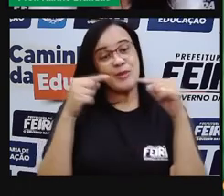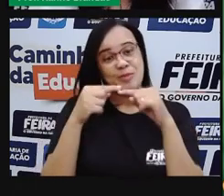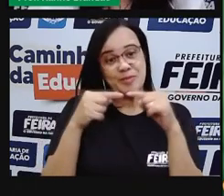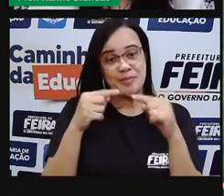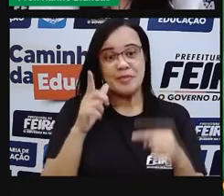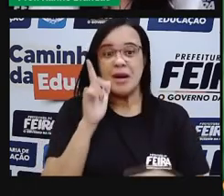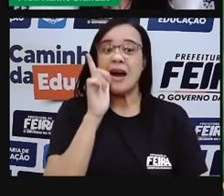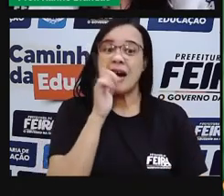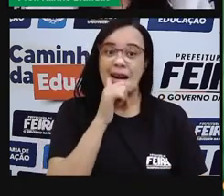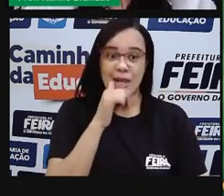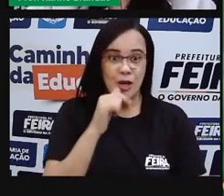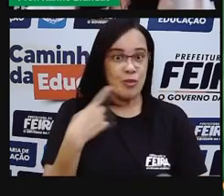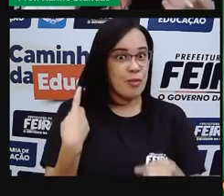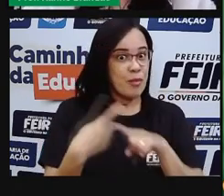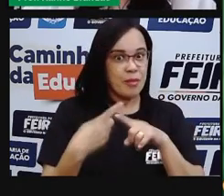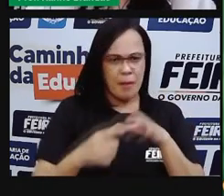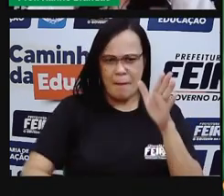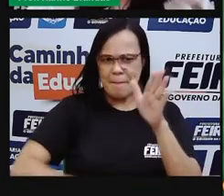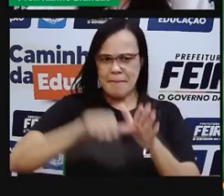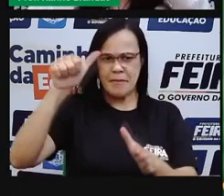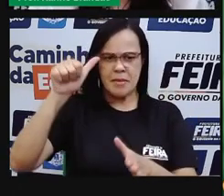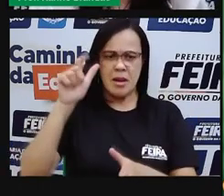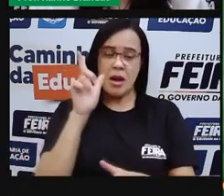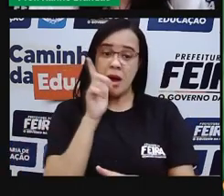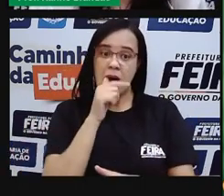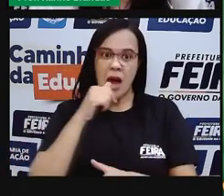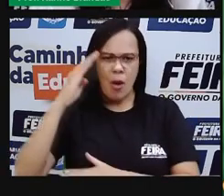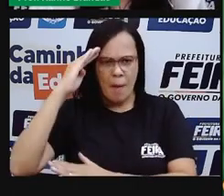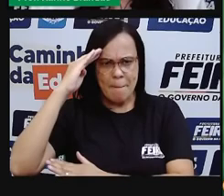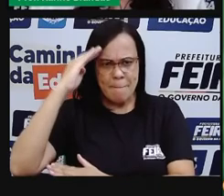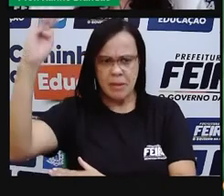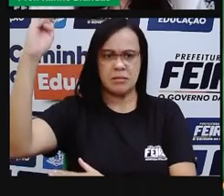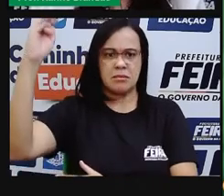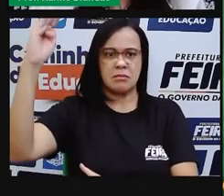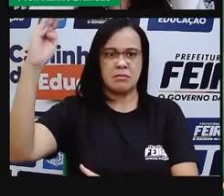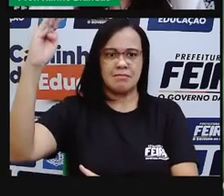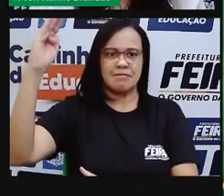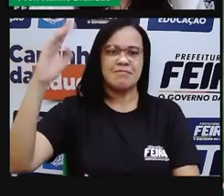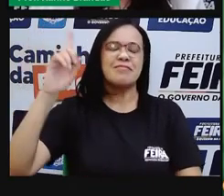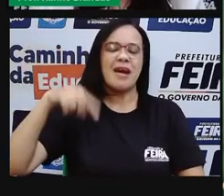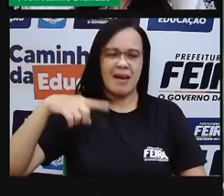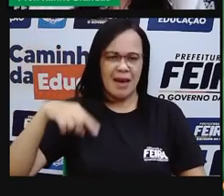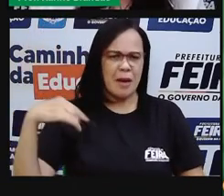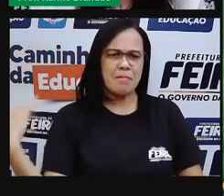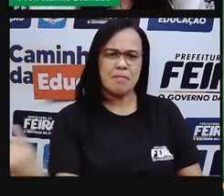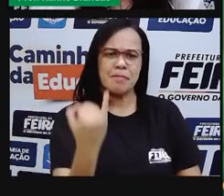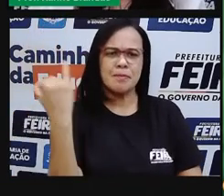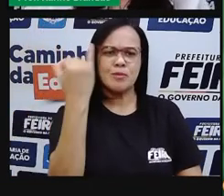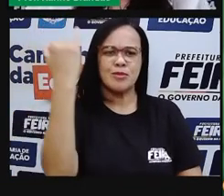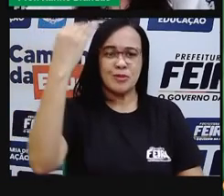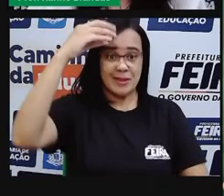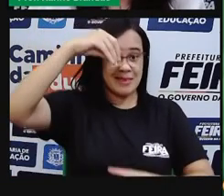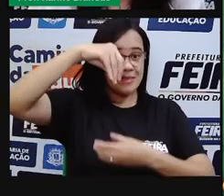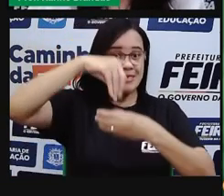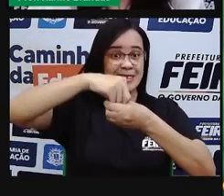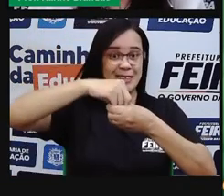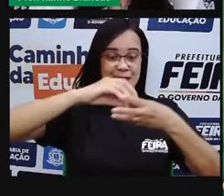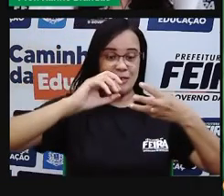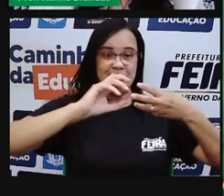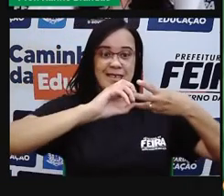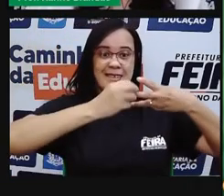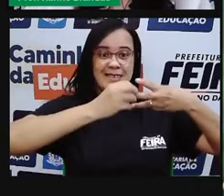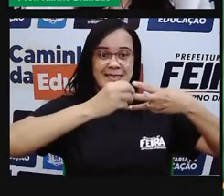porque a água é essencial para que todos os processos que existem dentro do nosso corpo, nas nossas células, aconteçam. Segundo,